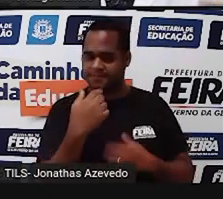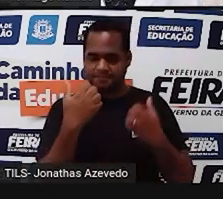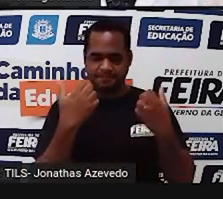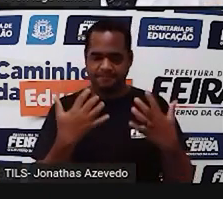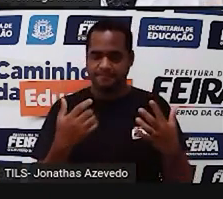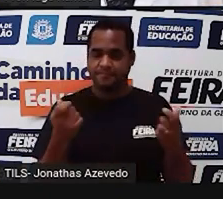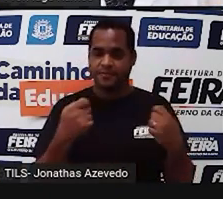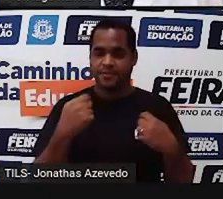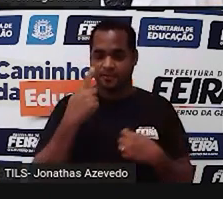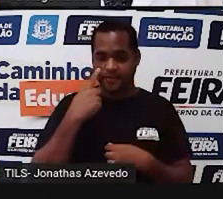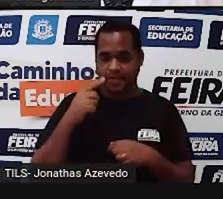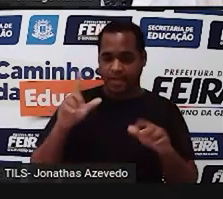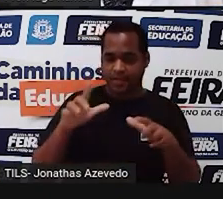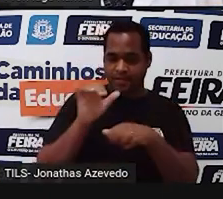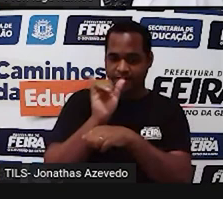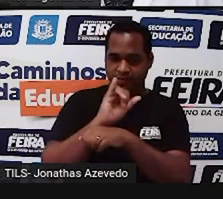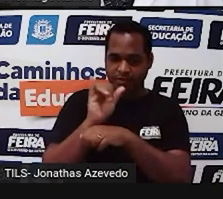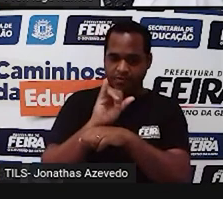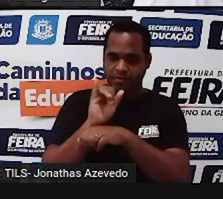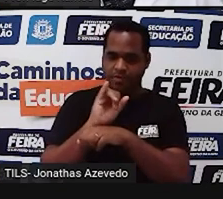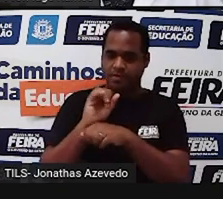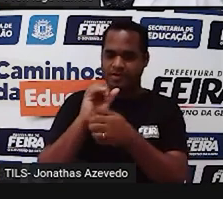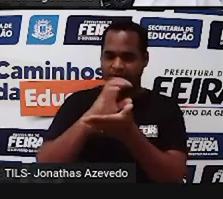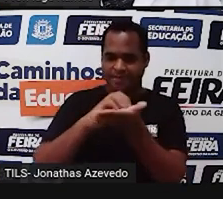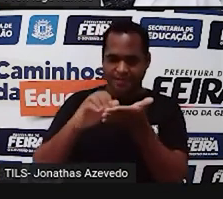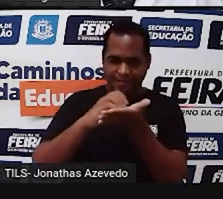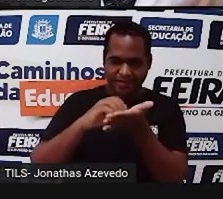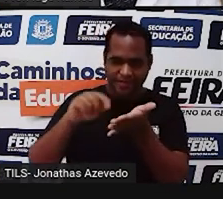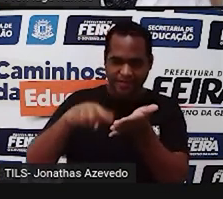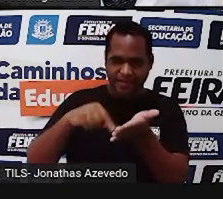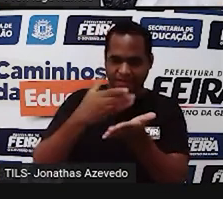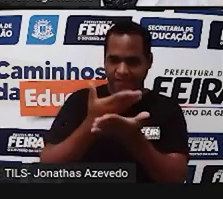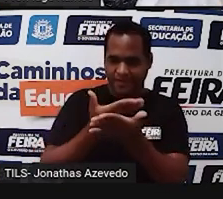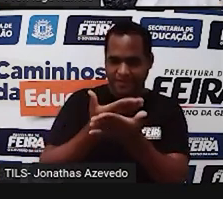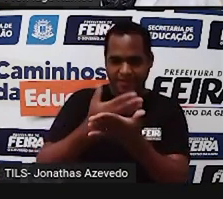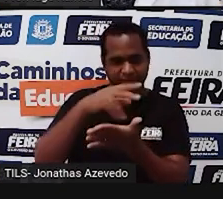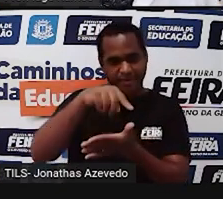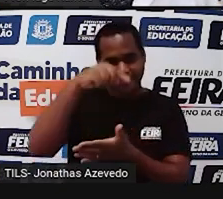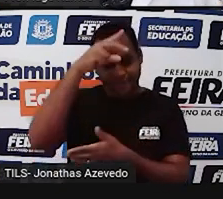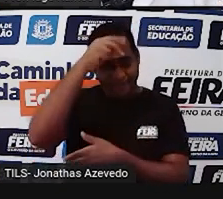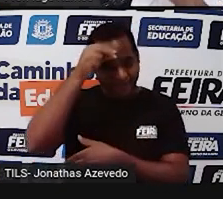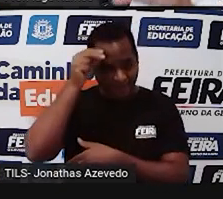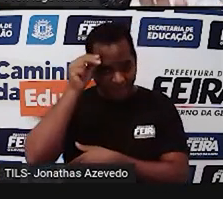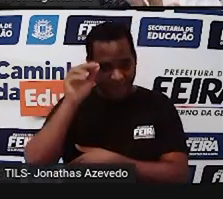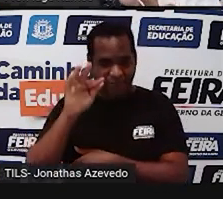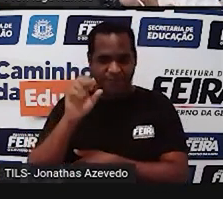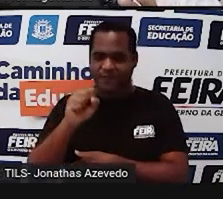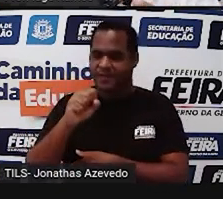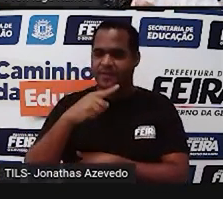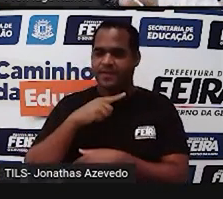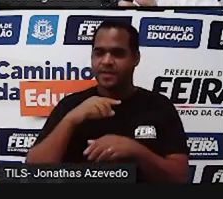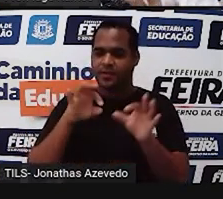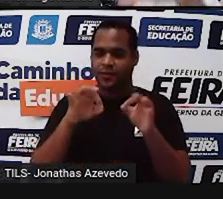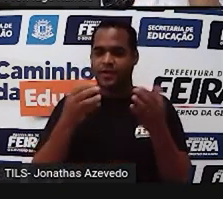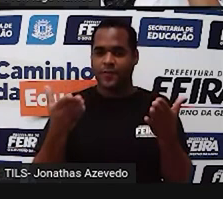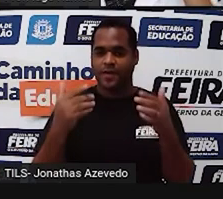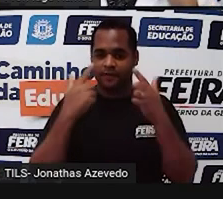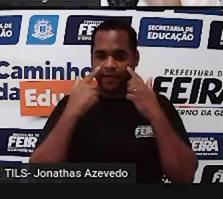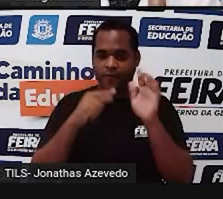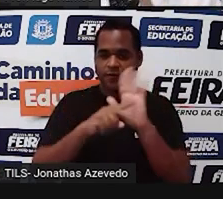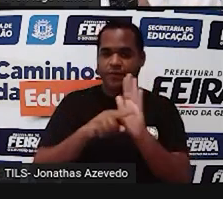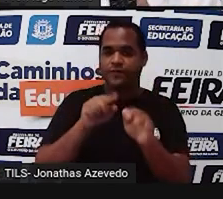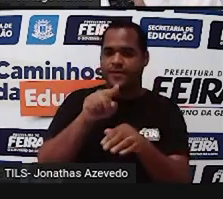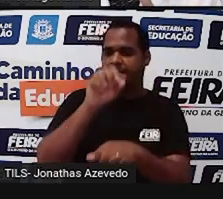está vendo essa aula pelo canal do YouTube da Secretaria Municipal de Educação aqui de Feira de Santana, quando chegar nesse momento aqui, do vídeo,